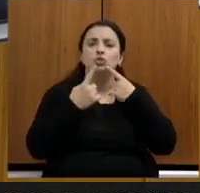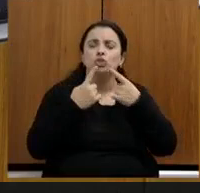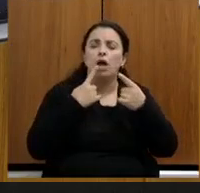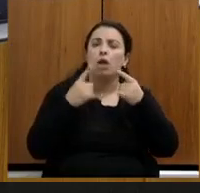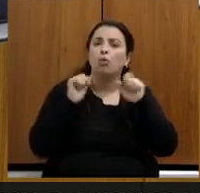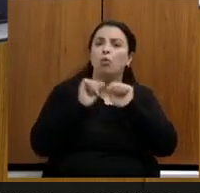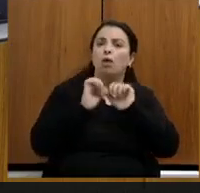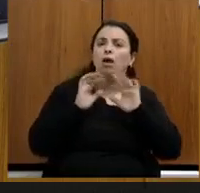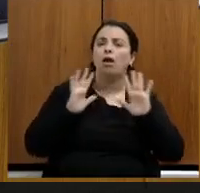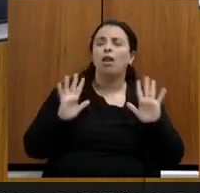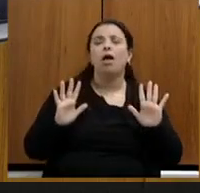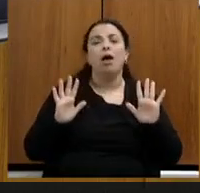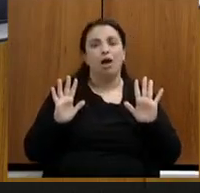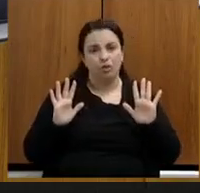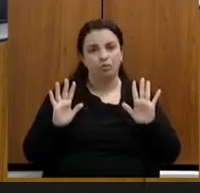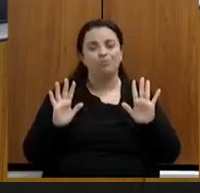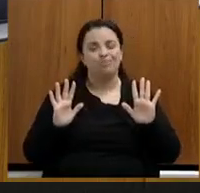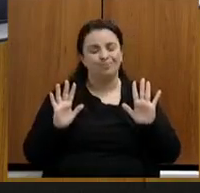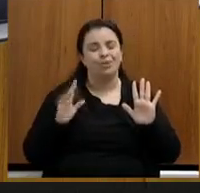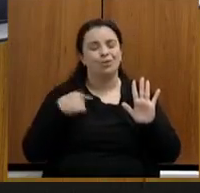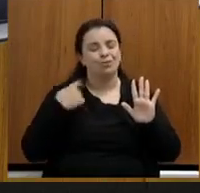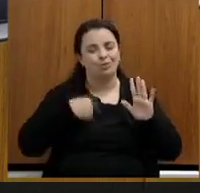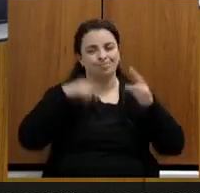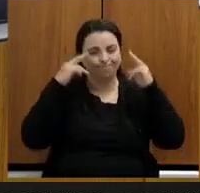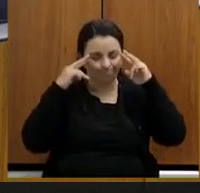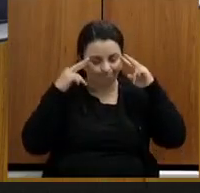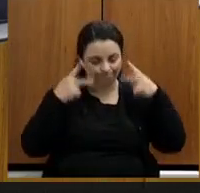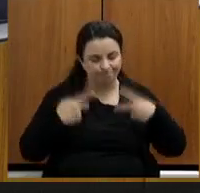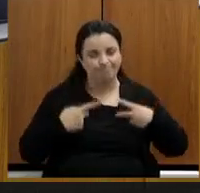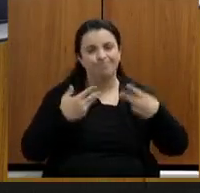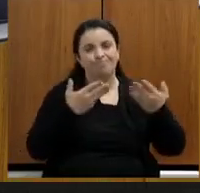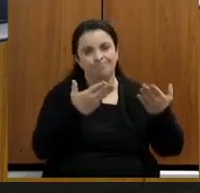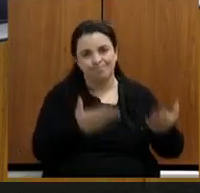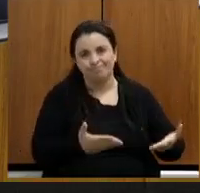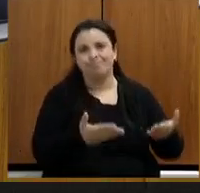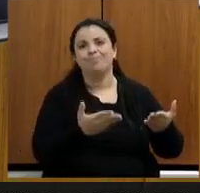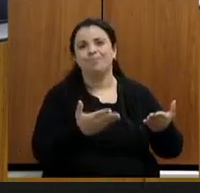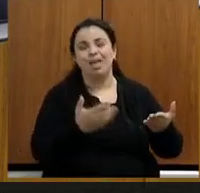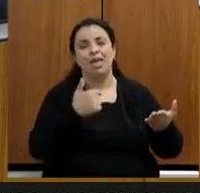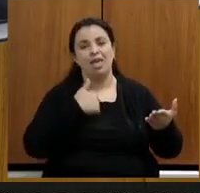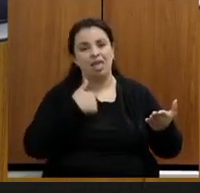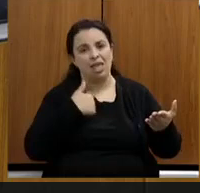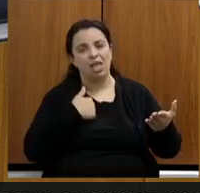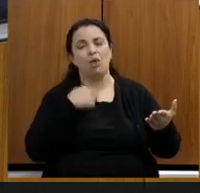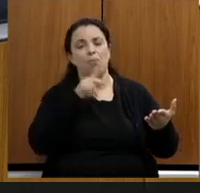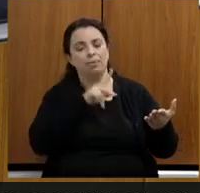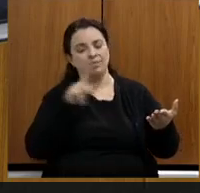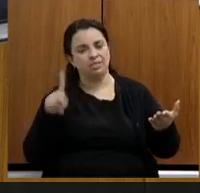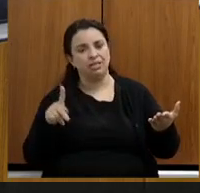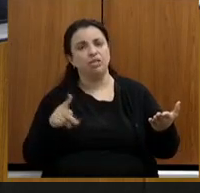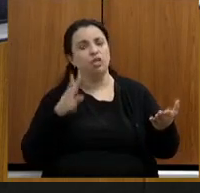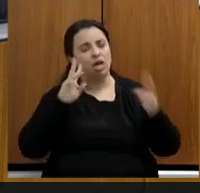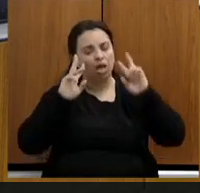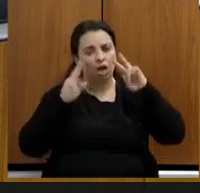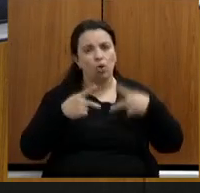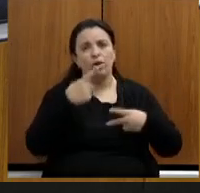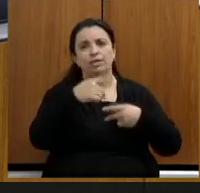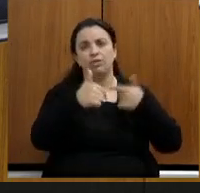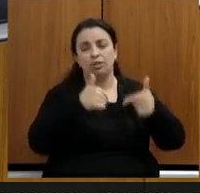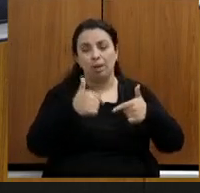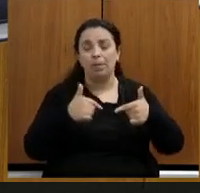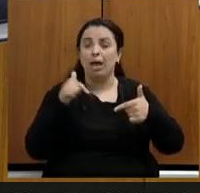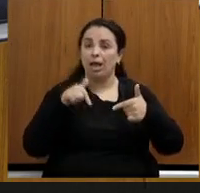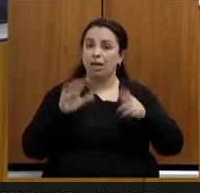clara então fica aqui a reconhecimento secretário deste parlamentar desse presidente desta comissão